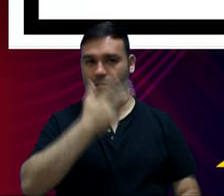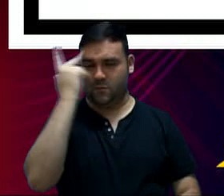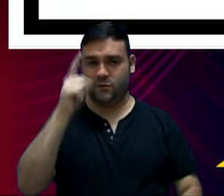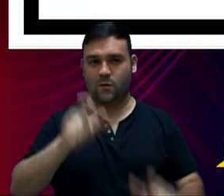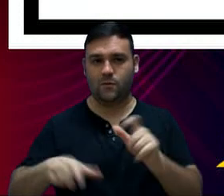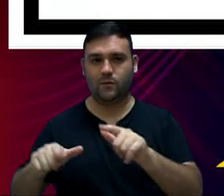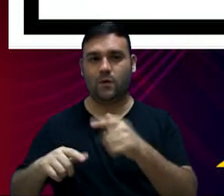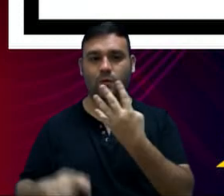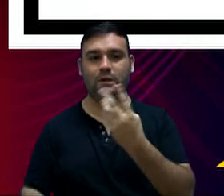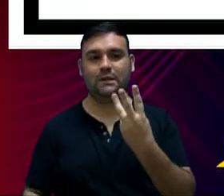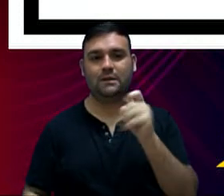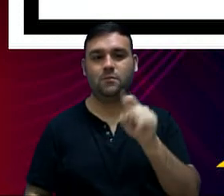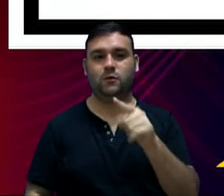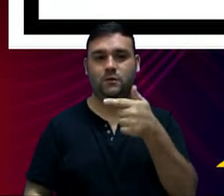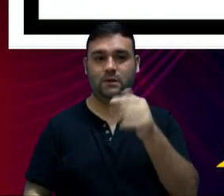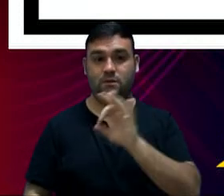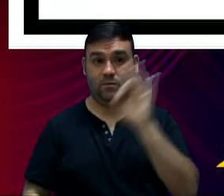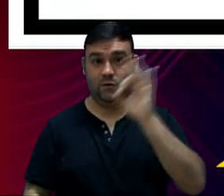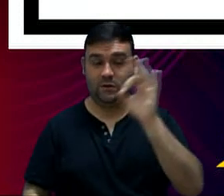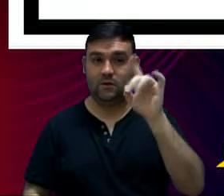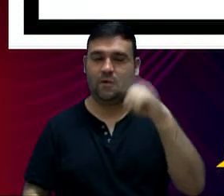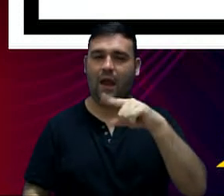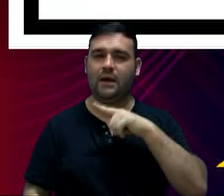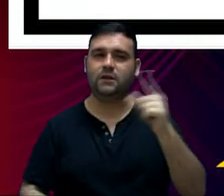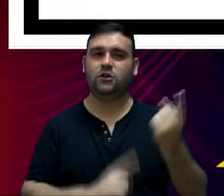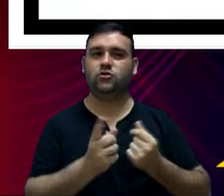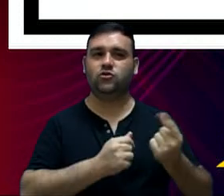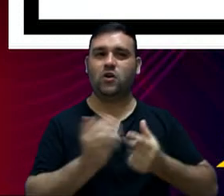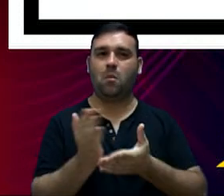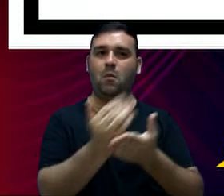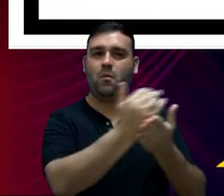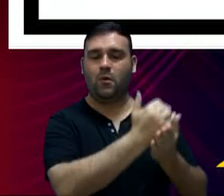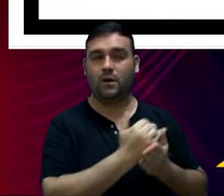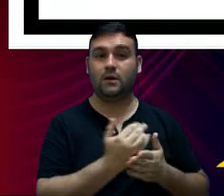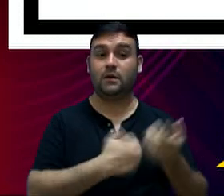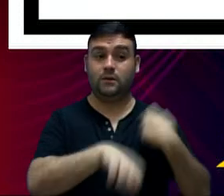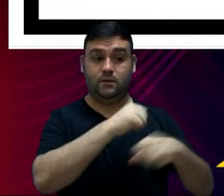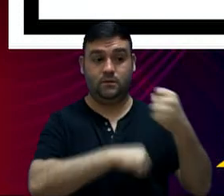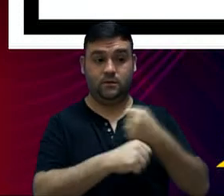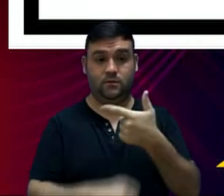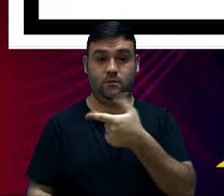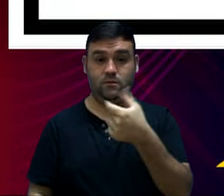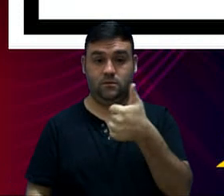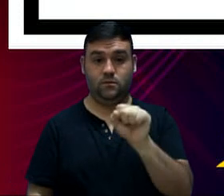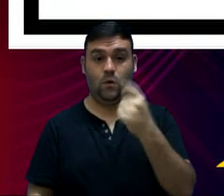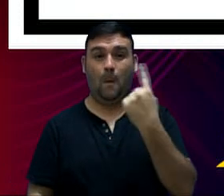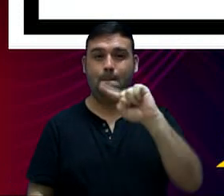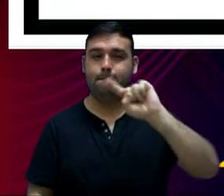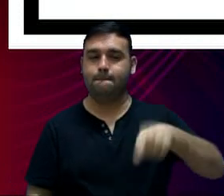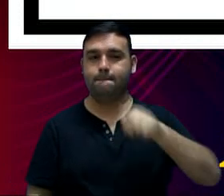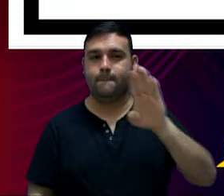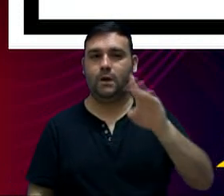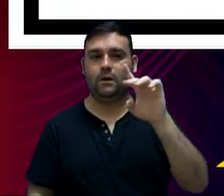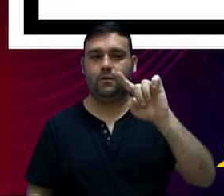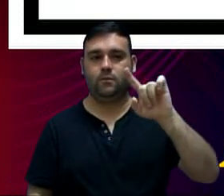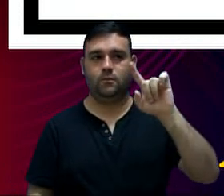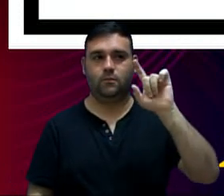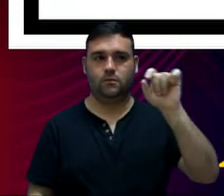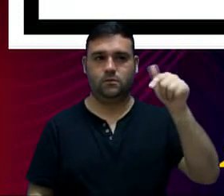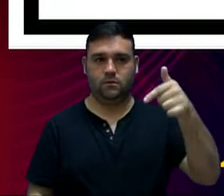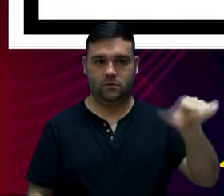43,7% da receita corrente líquida. Já em 2018, 1,79 bilhão